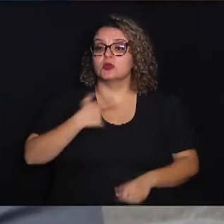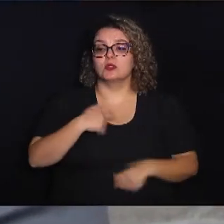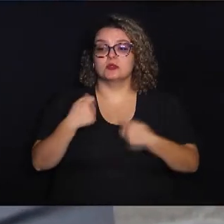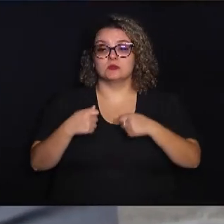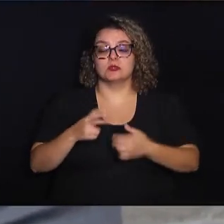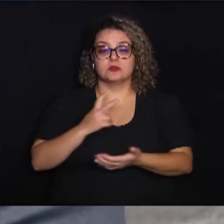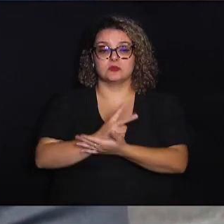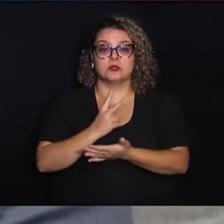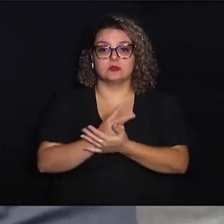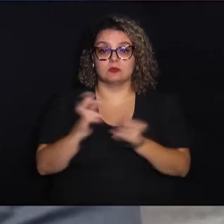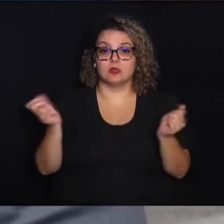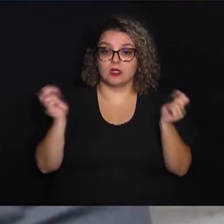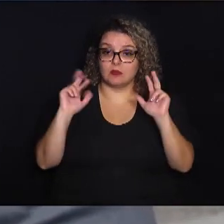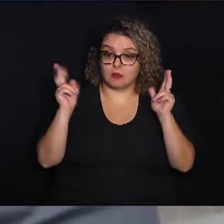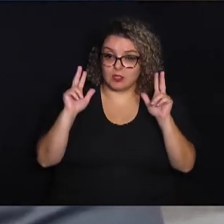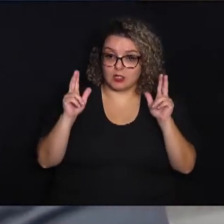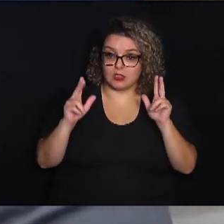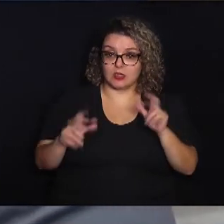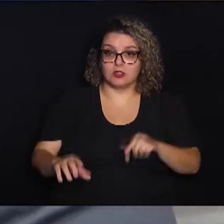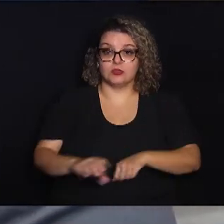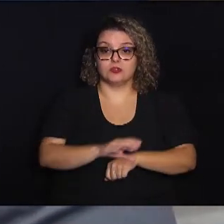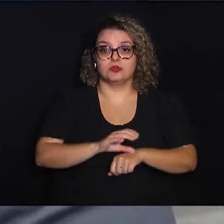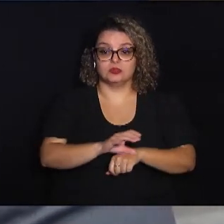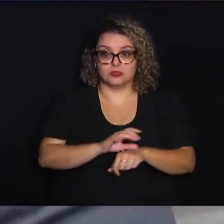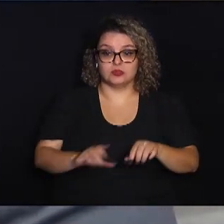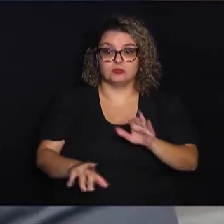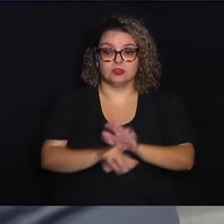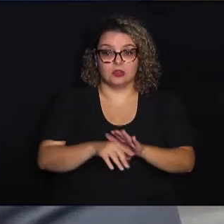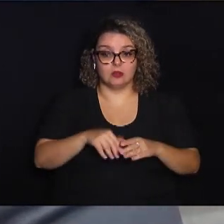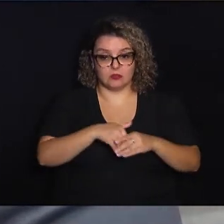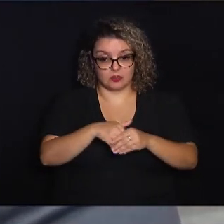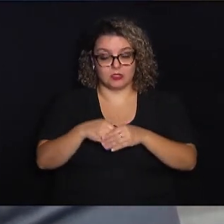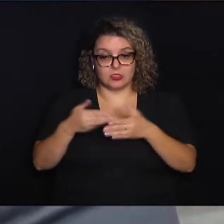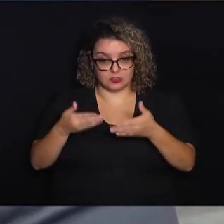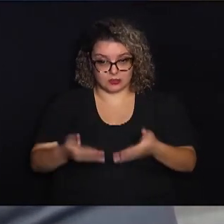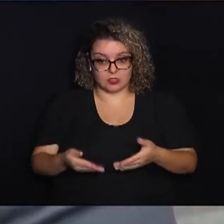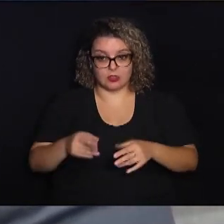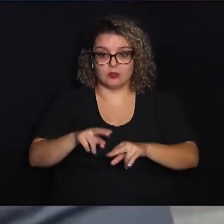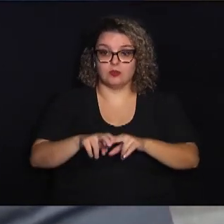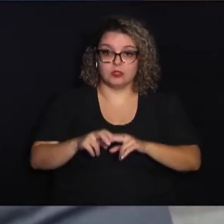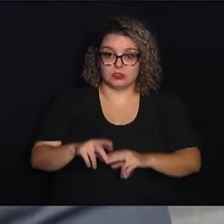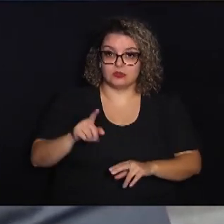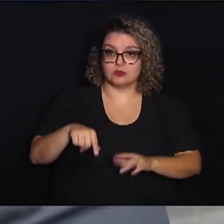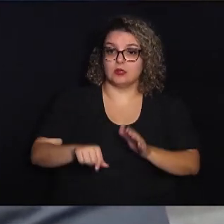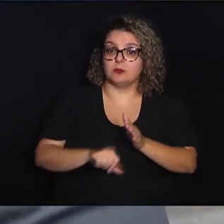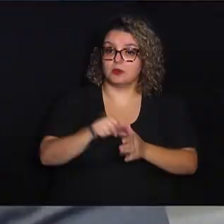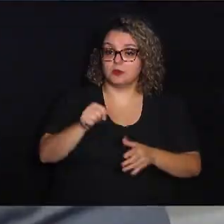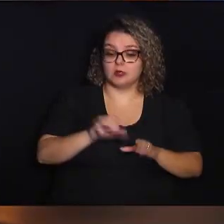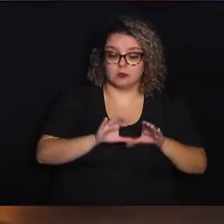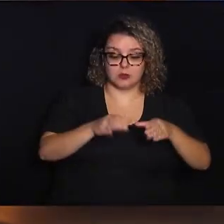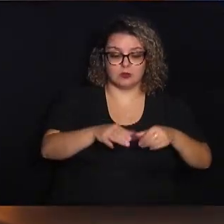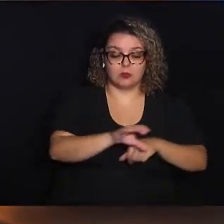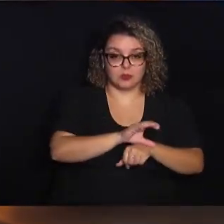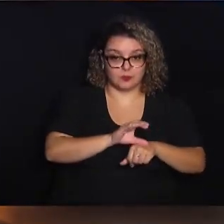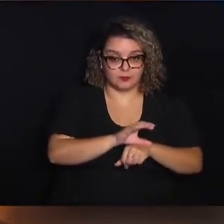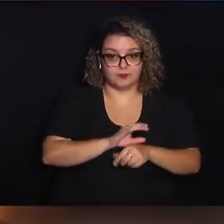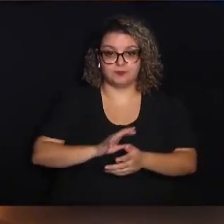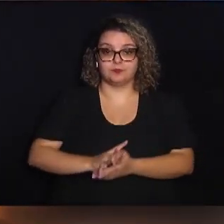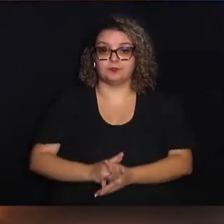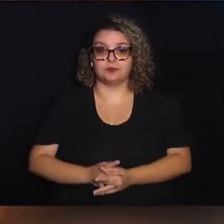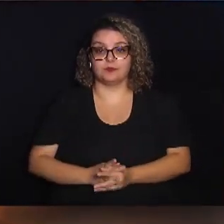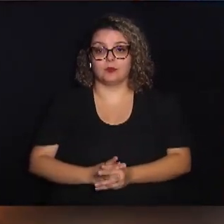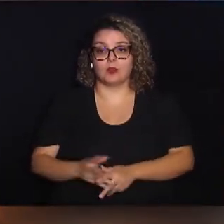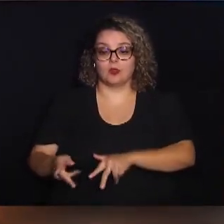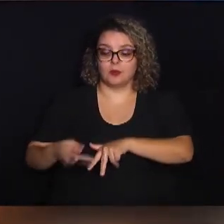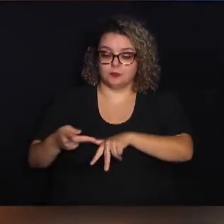sempre estar atentos à legalidade dos projetos que são votados aqui, por isso que passa primeiro pela Comissão de Legalidade.